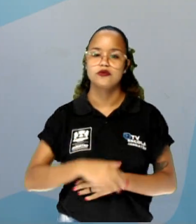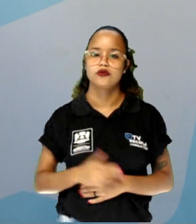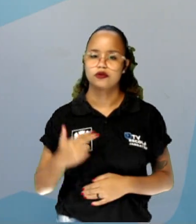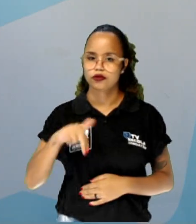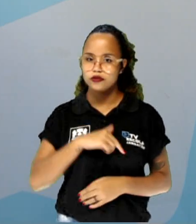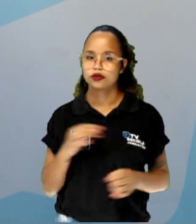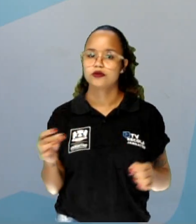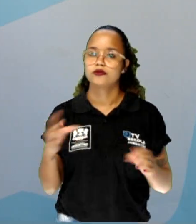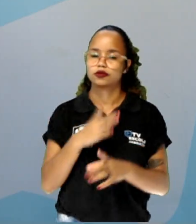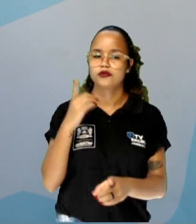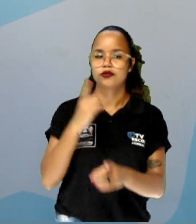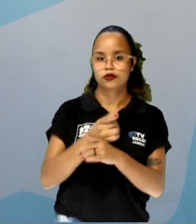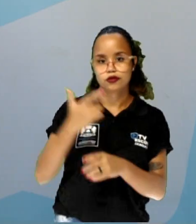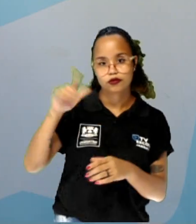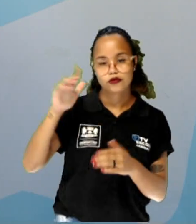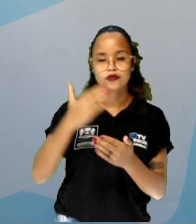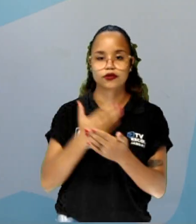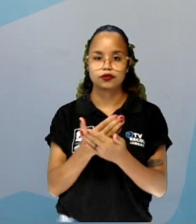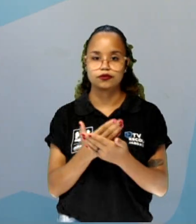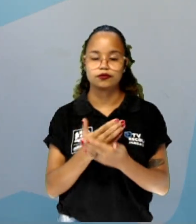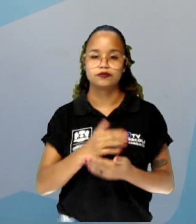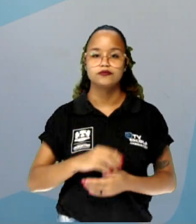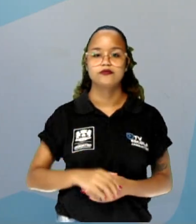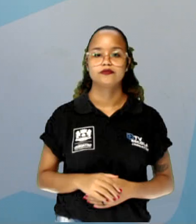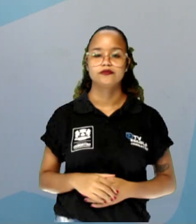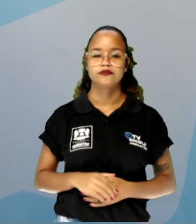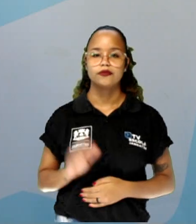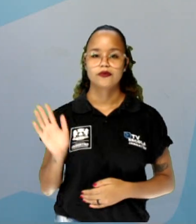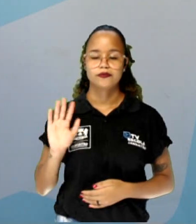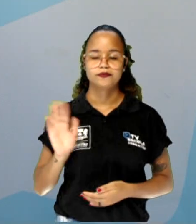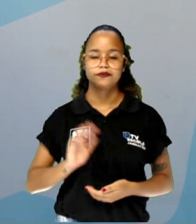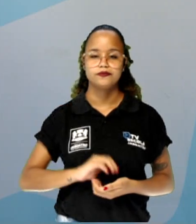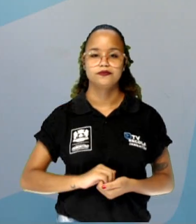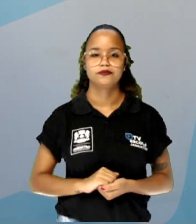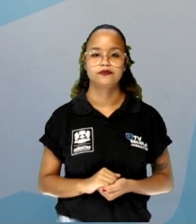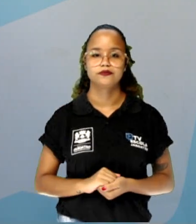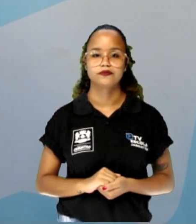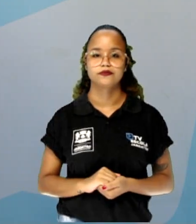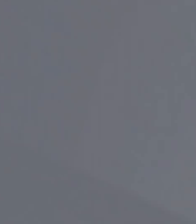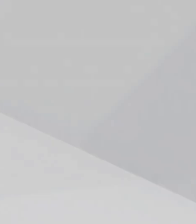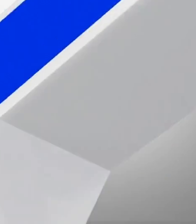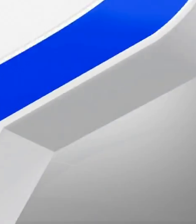ficando por aqui. A gente se encontra na próxima aula, tá? Fiquem com Deus e até lá. Tchau.